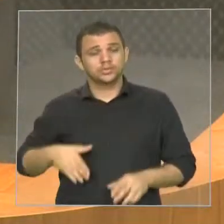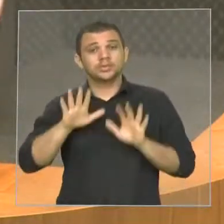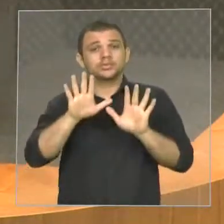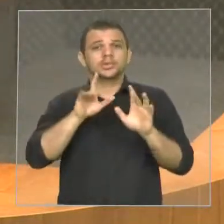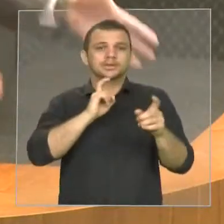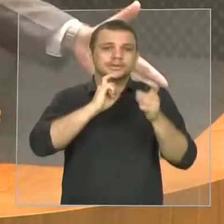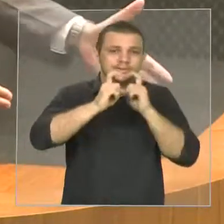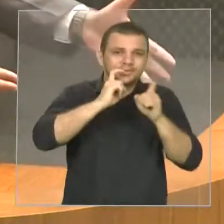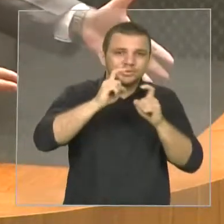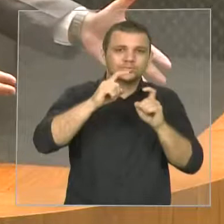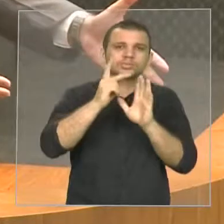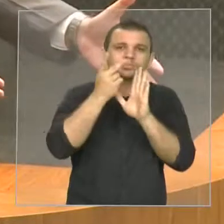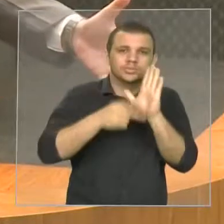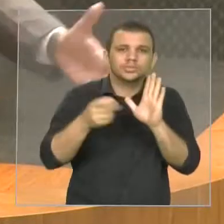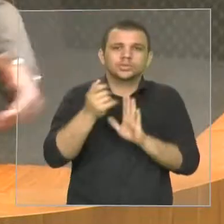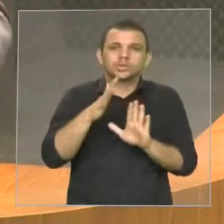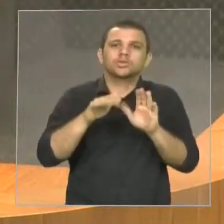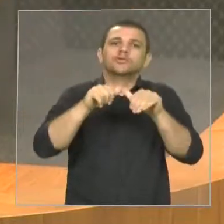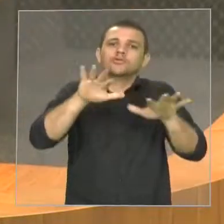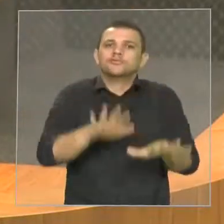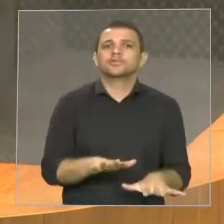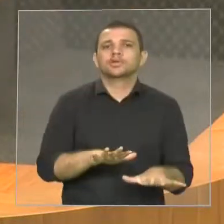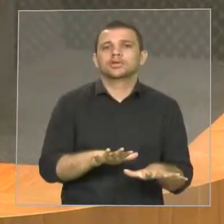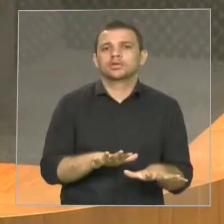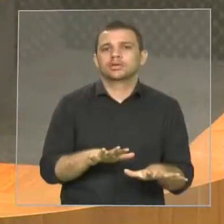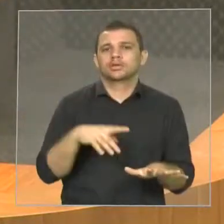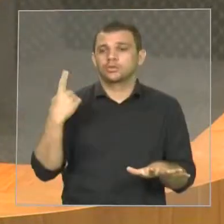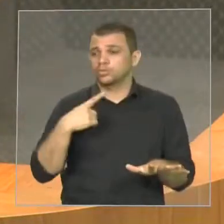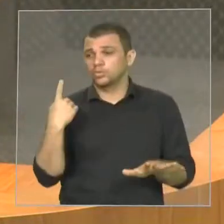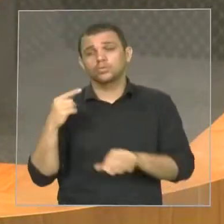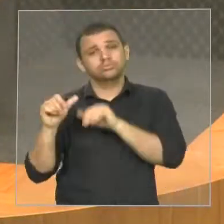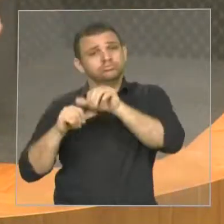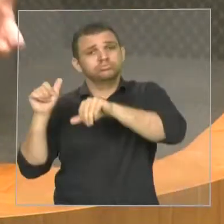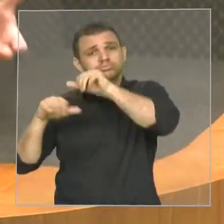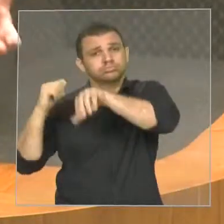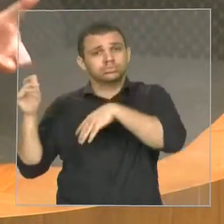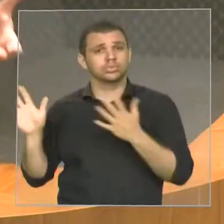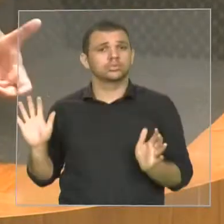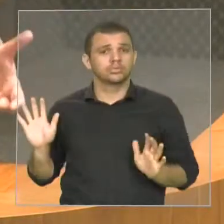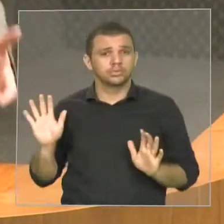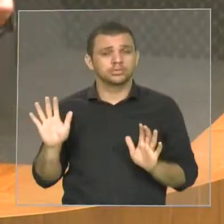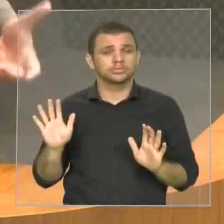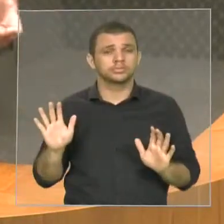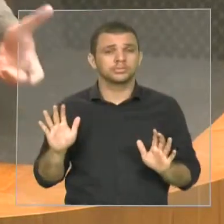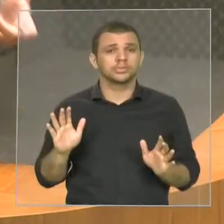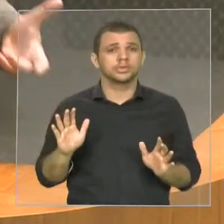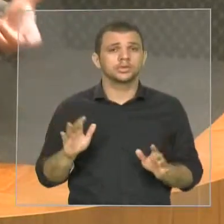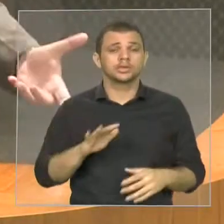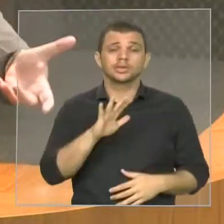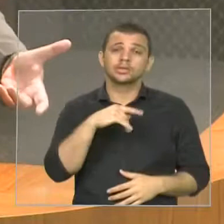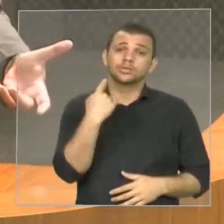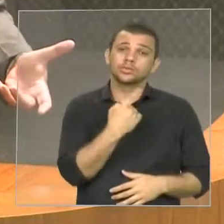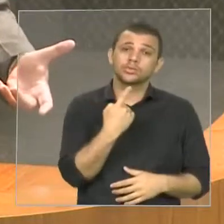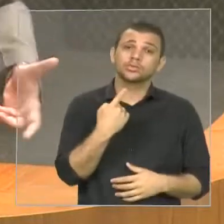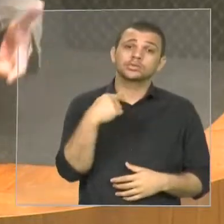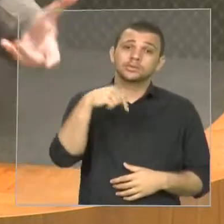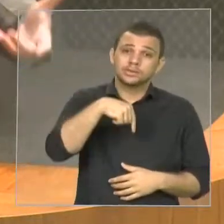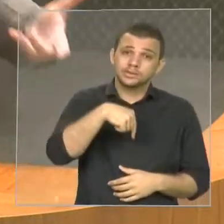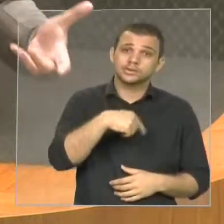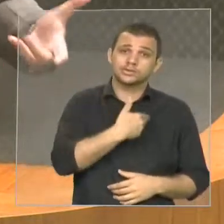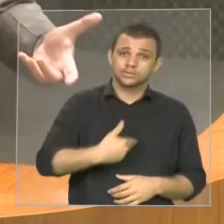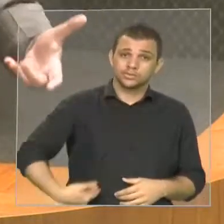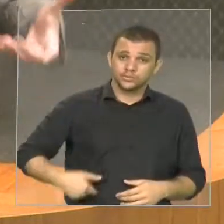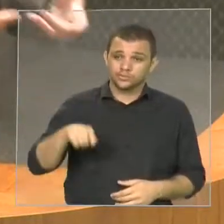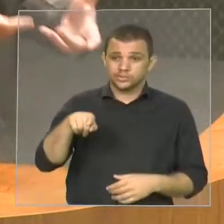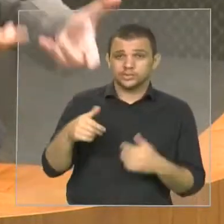E os deputados da base do governo, como aqueles que são independentes, aqueles que fazem oposição, têm que discutir as matérias, porque para isso foram eleitos. E nós